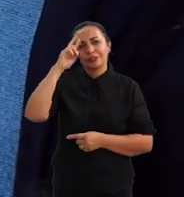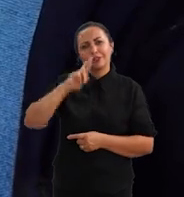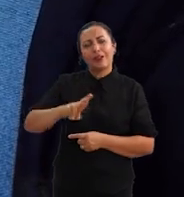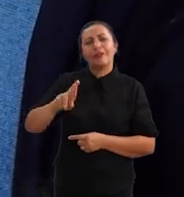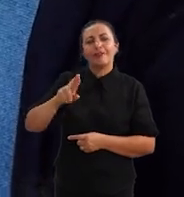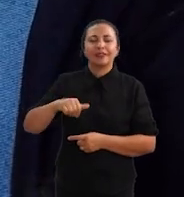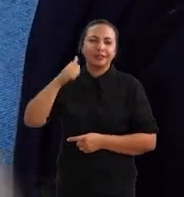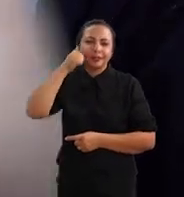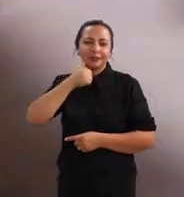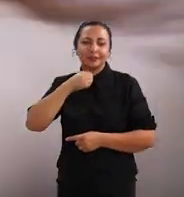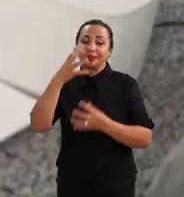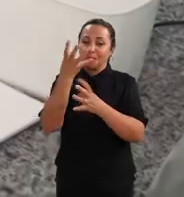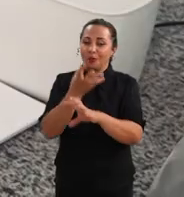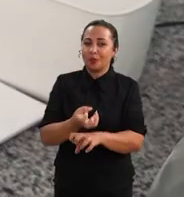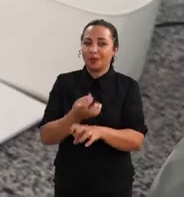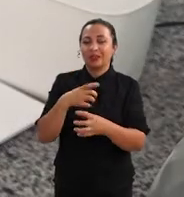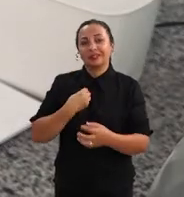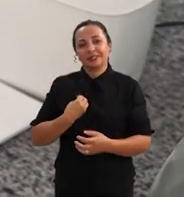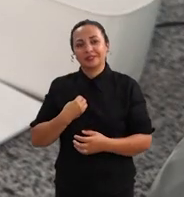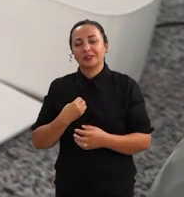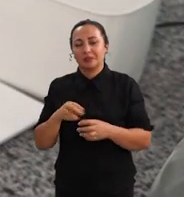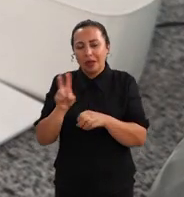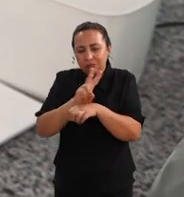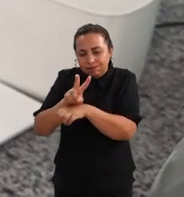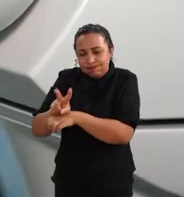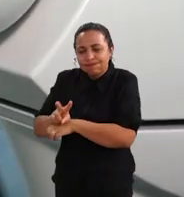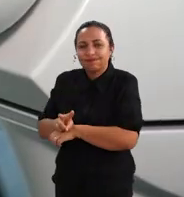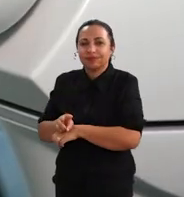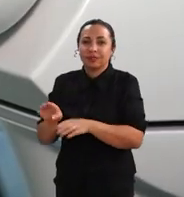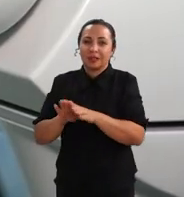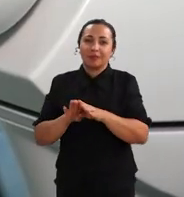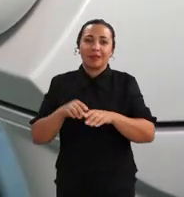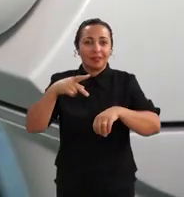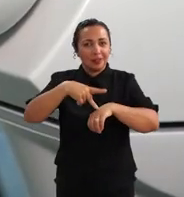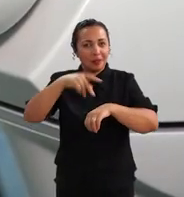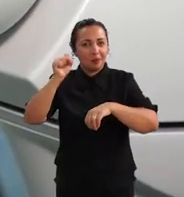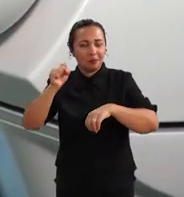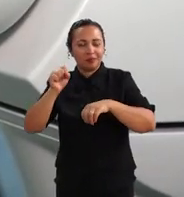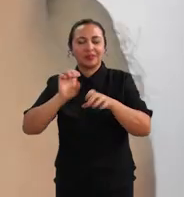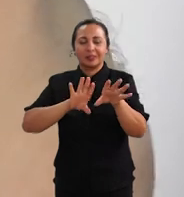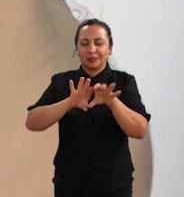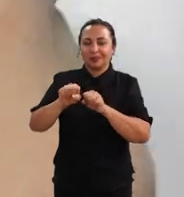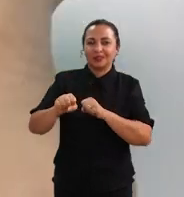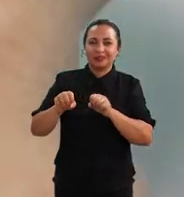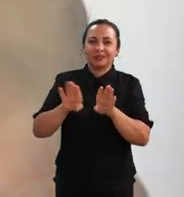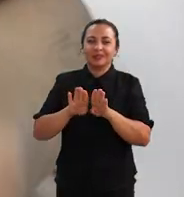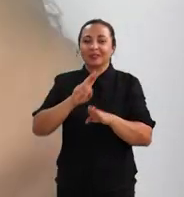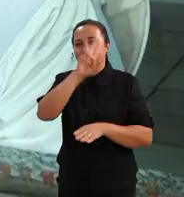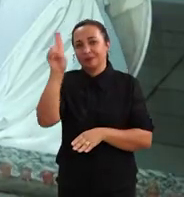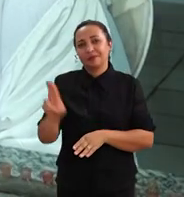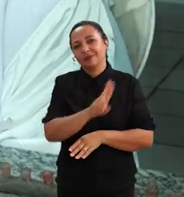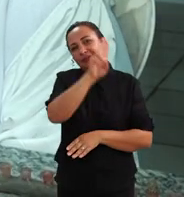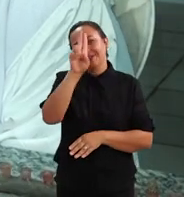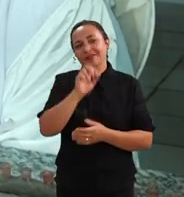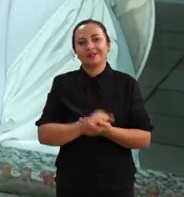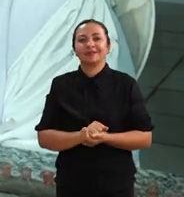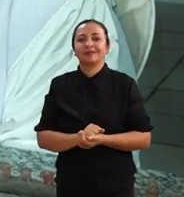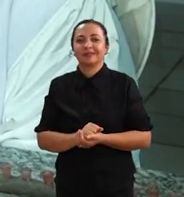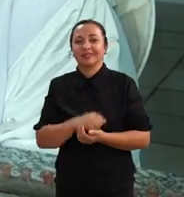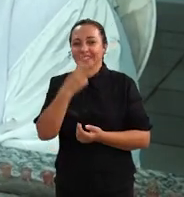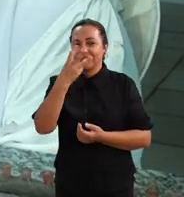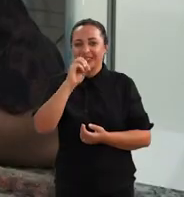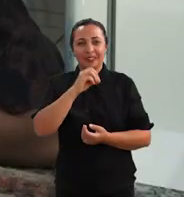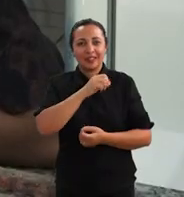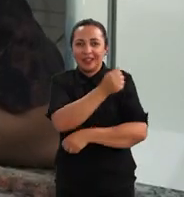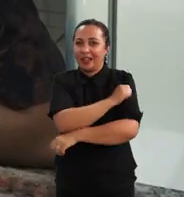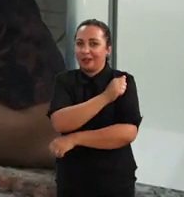semiárido, digamos assim, estão no radar de pesquisadores da graduação e da pós da universidade. São pelo menos 30